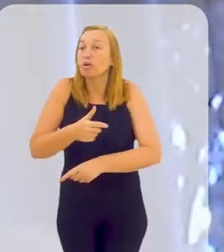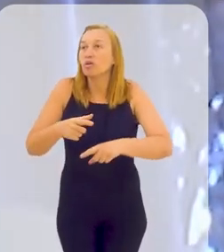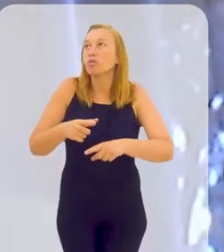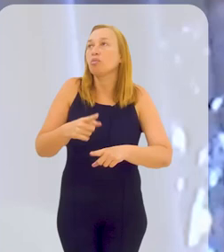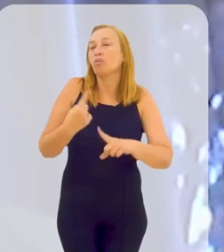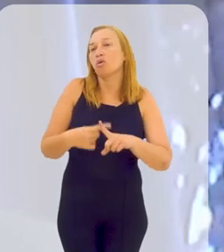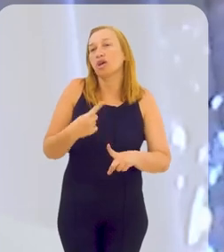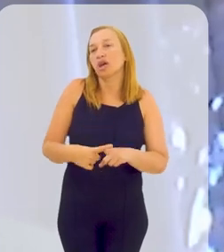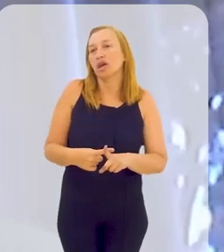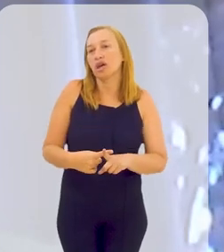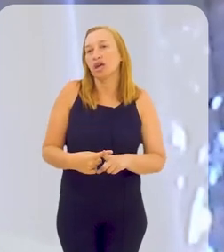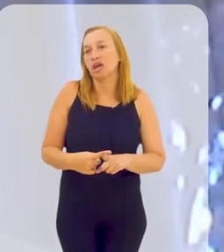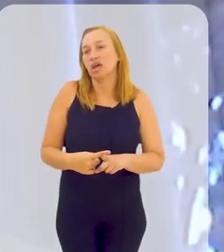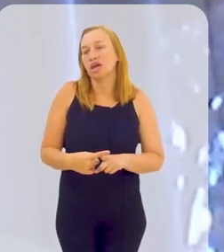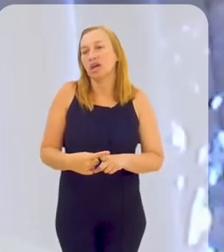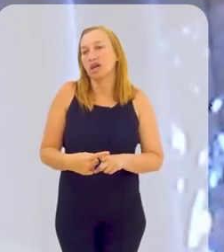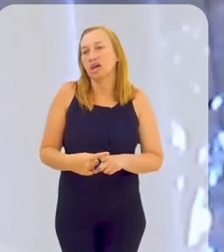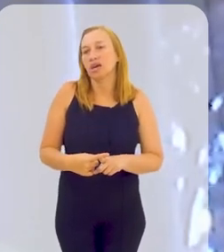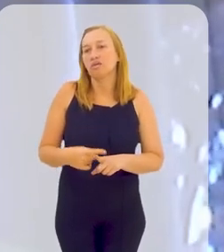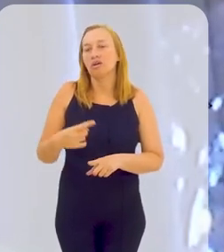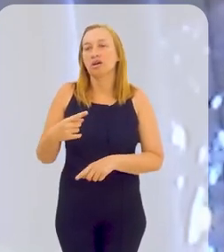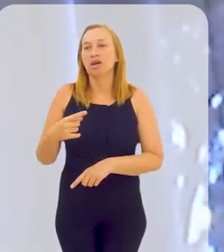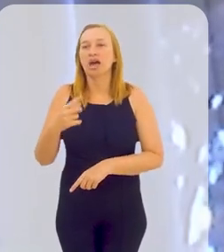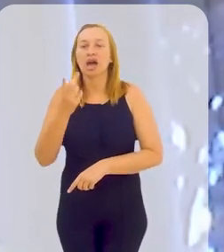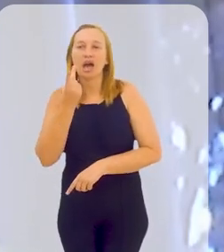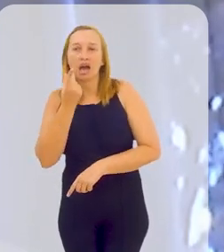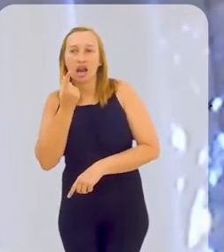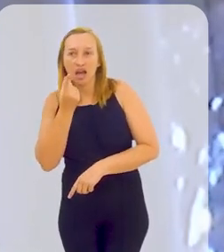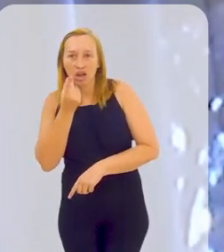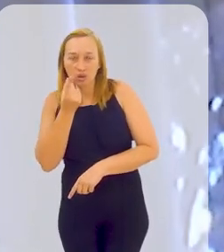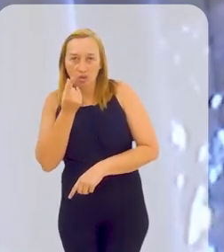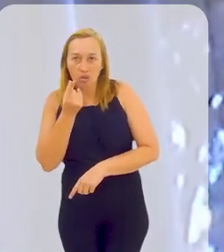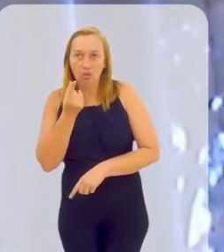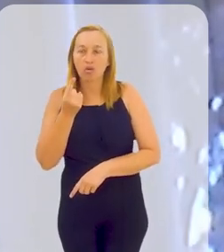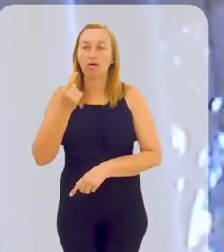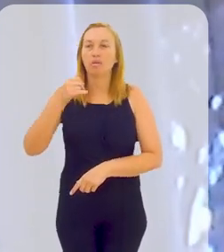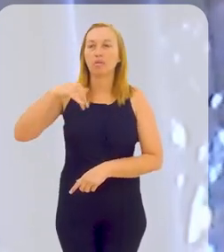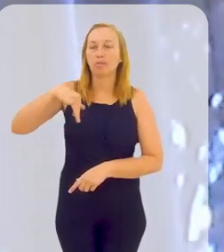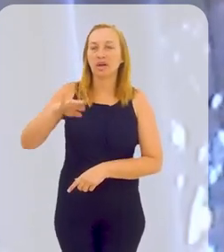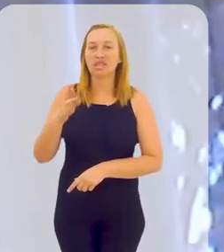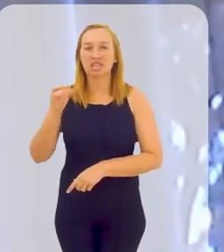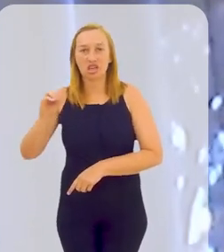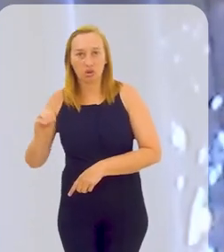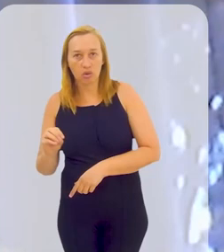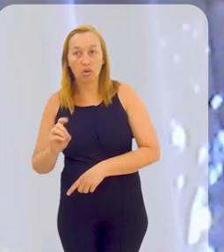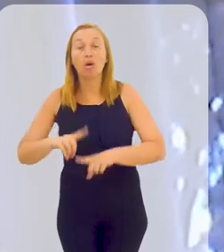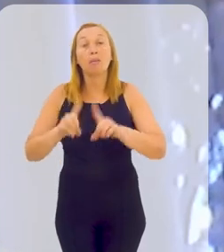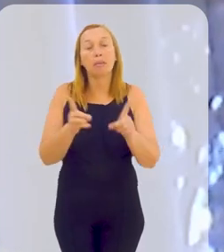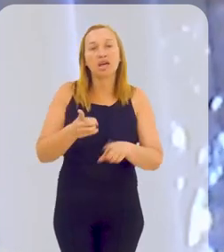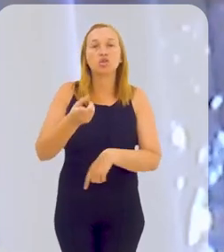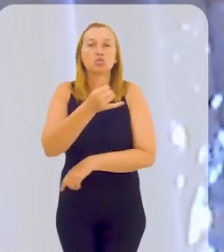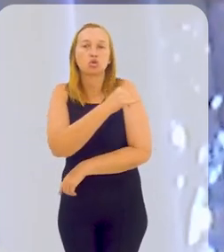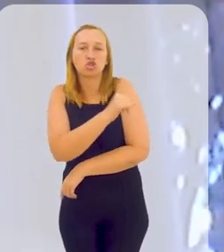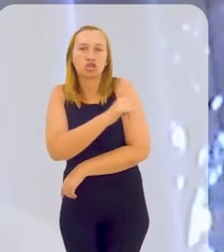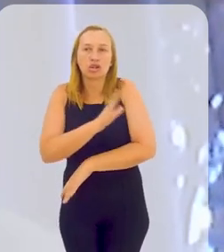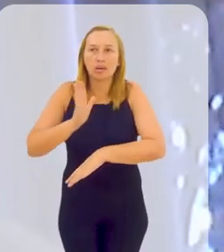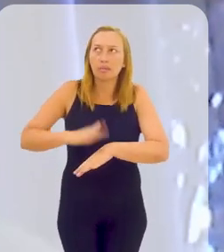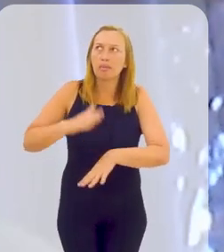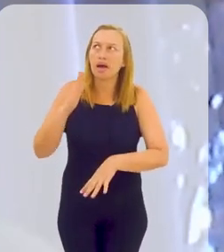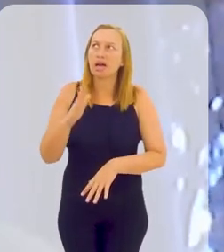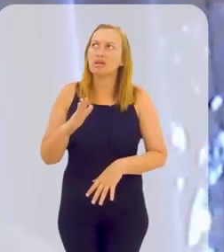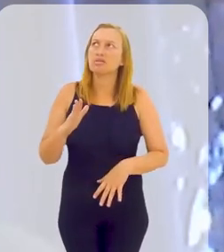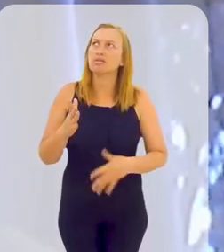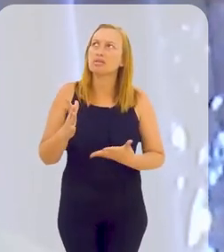foi Maceió, né, Alagoas, a região de Maceió e Alagoas, mas o Rio de Janeiro é muito